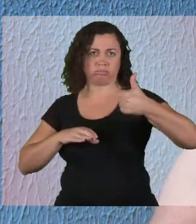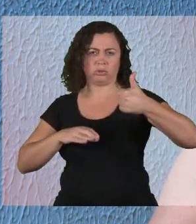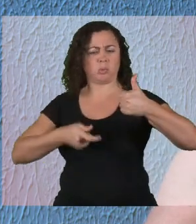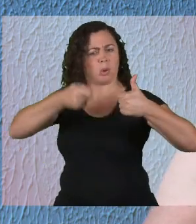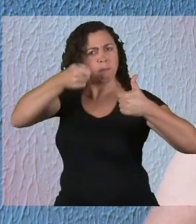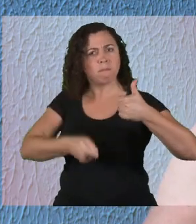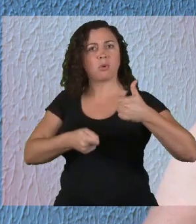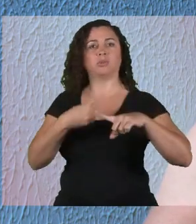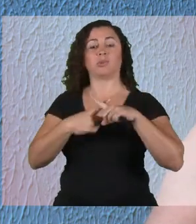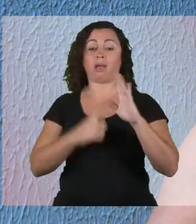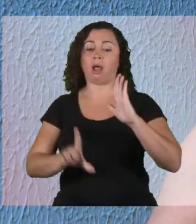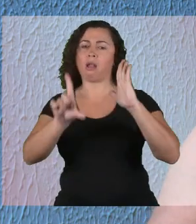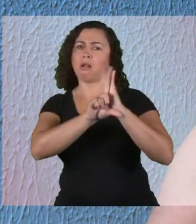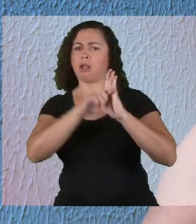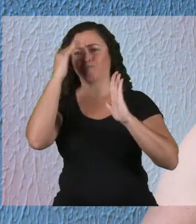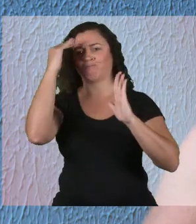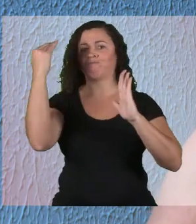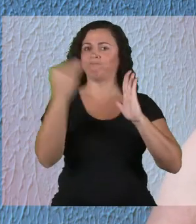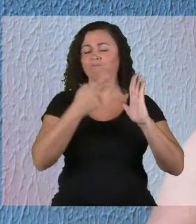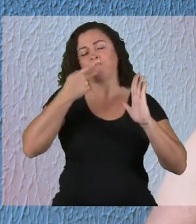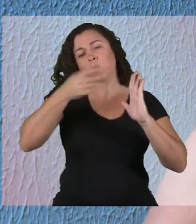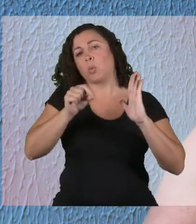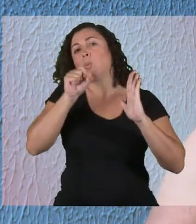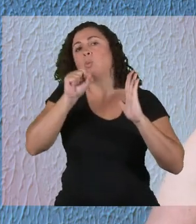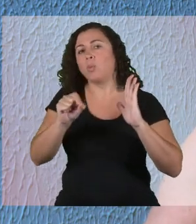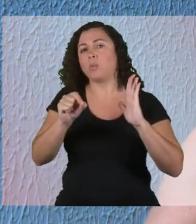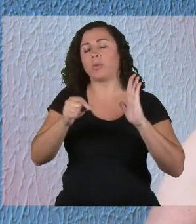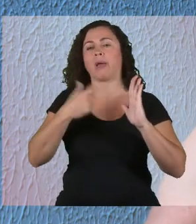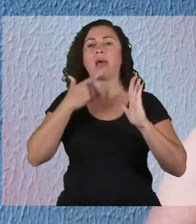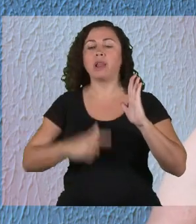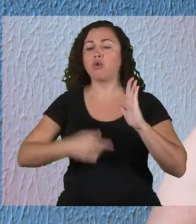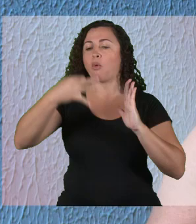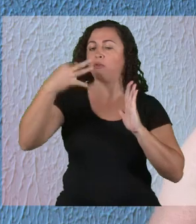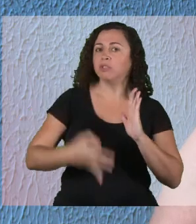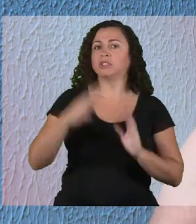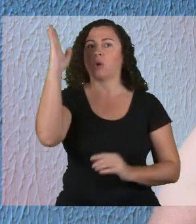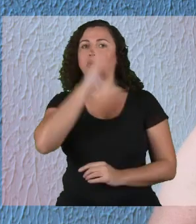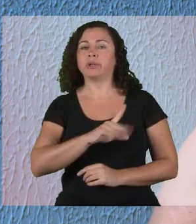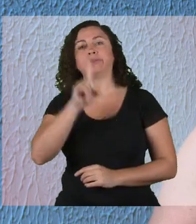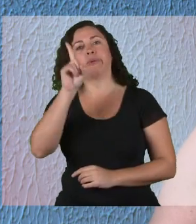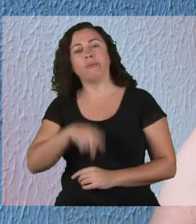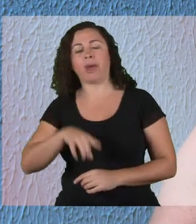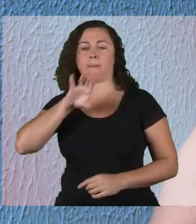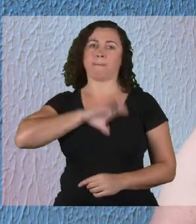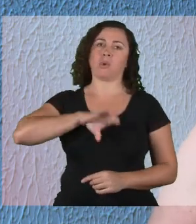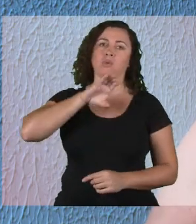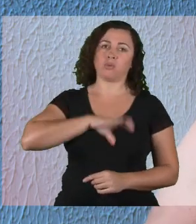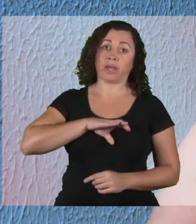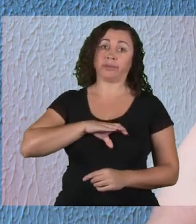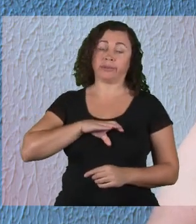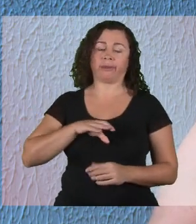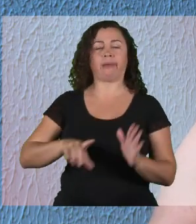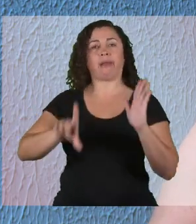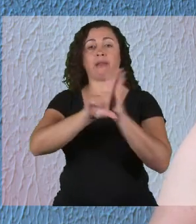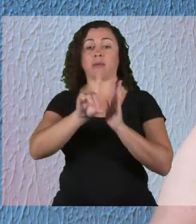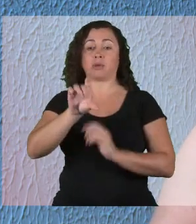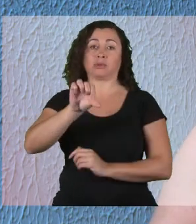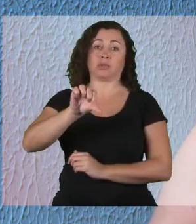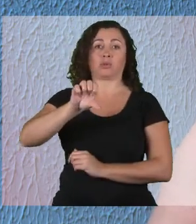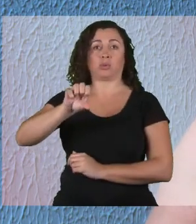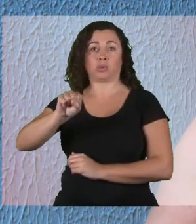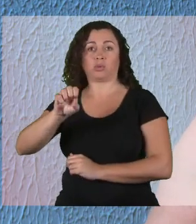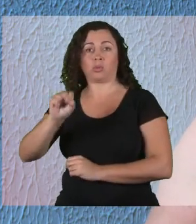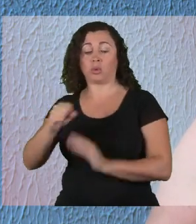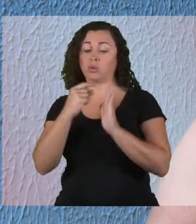que é imposta, inclusive, pela Constituição, no sentido, a língua oficial do Brasil é a língua portuguesa, a Constituição de 88, artigo